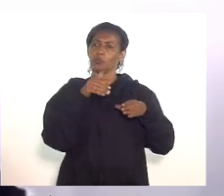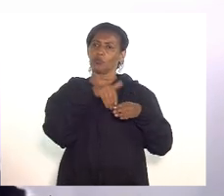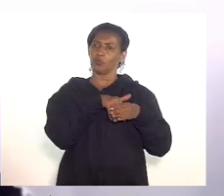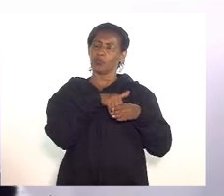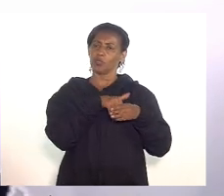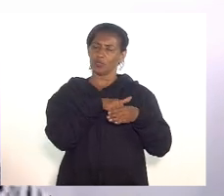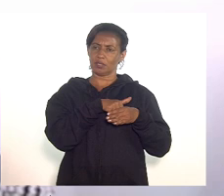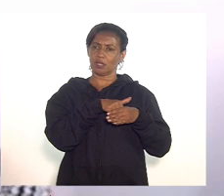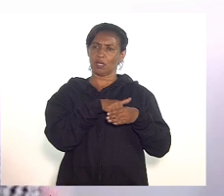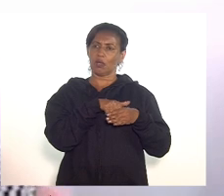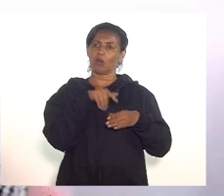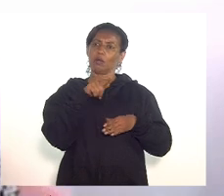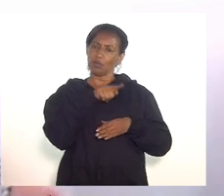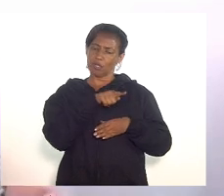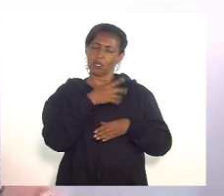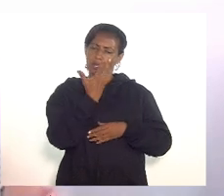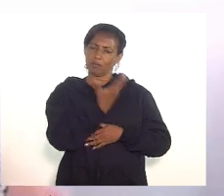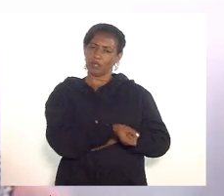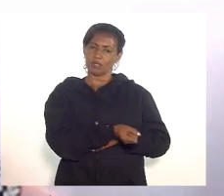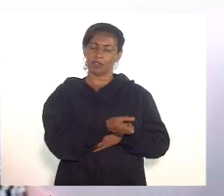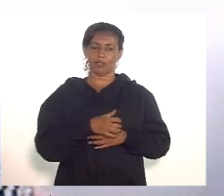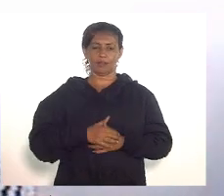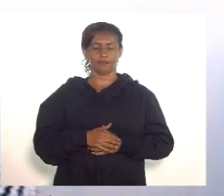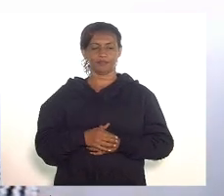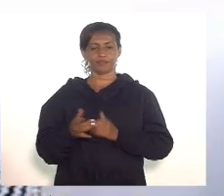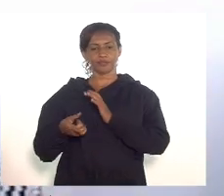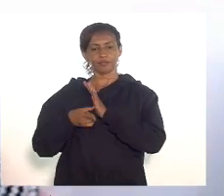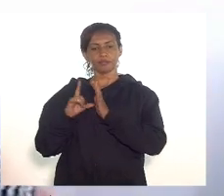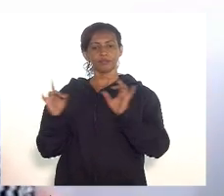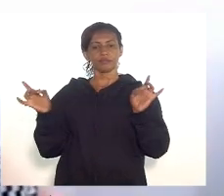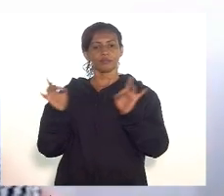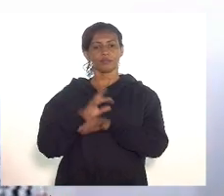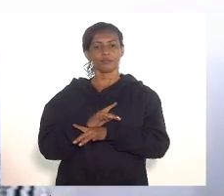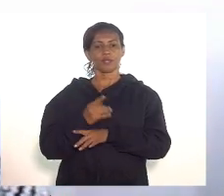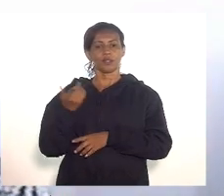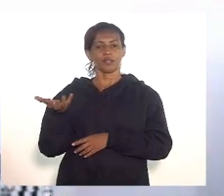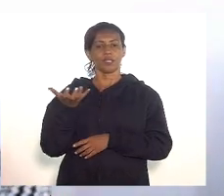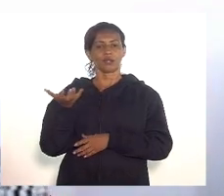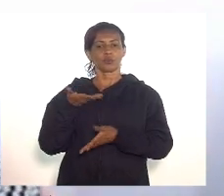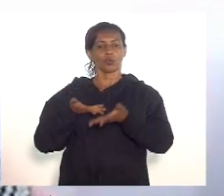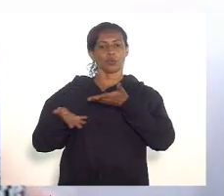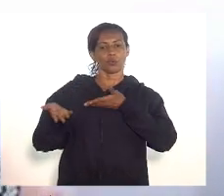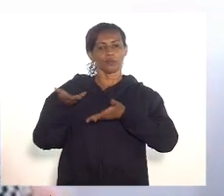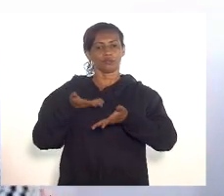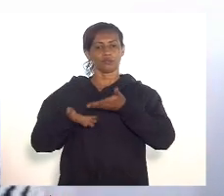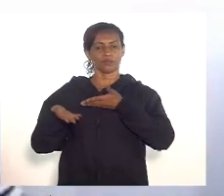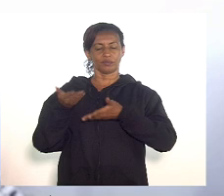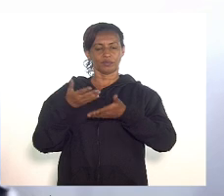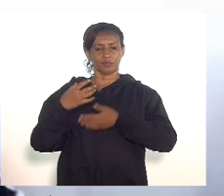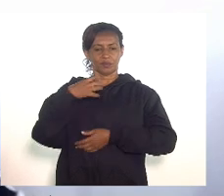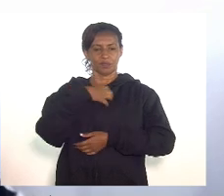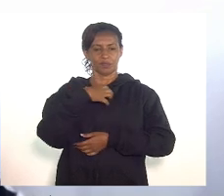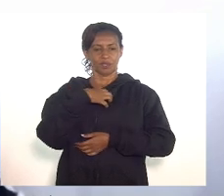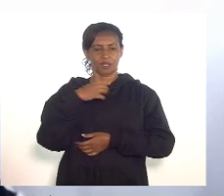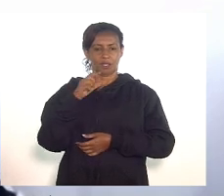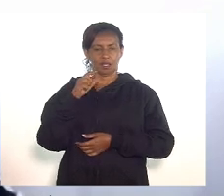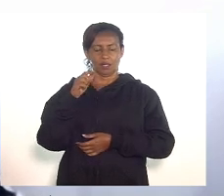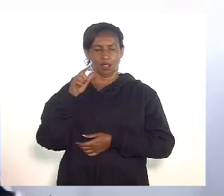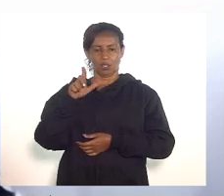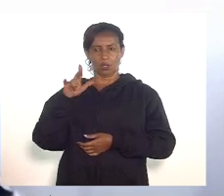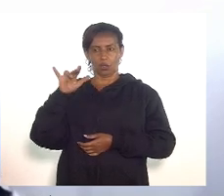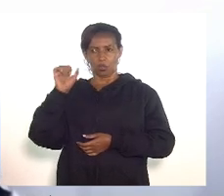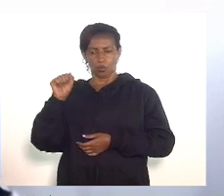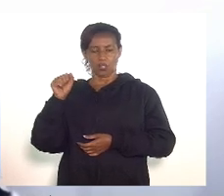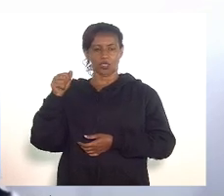e com certeza ela vai conceder antes de encerrar eu queria apenas compartilhar um sentimento acho que deputado Luiz Paulo sim